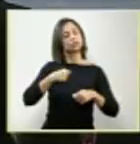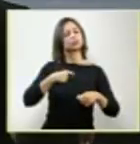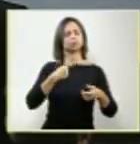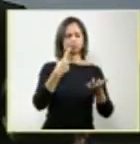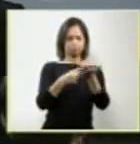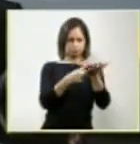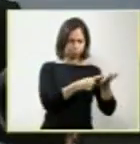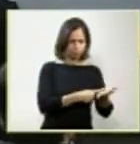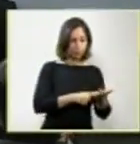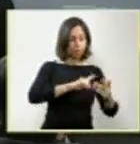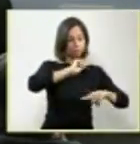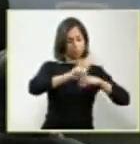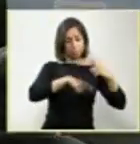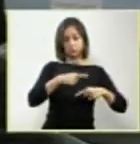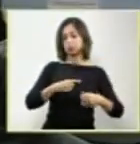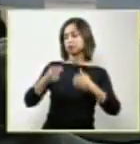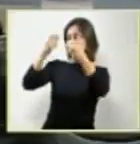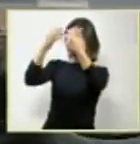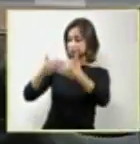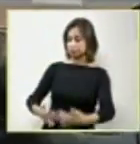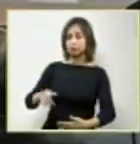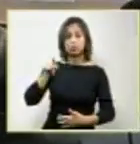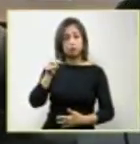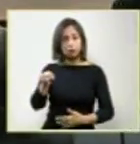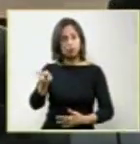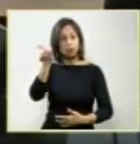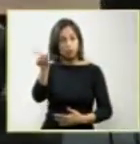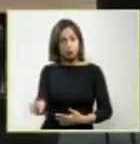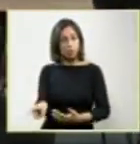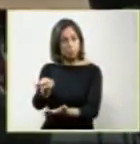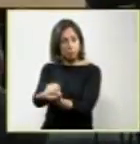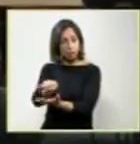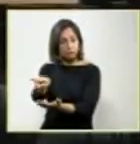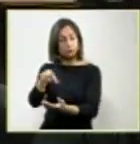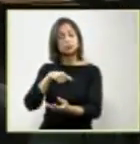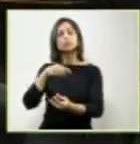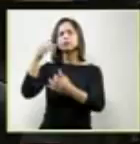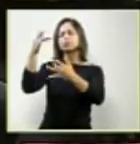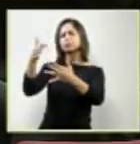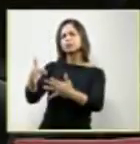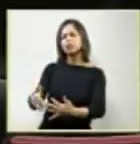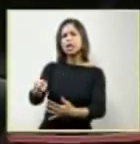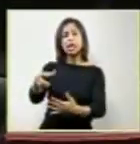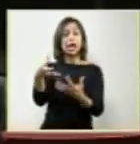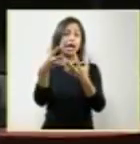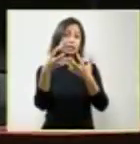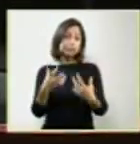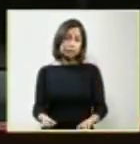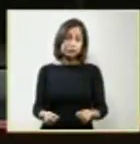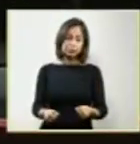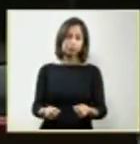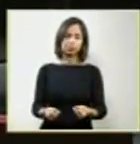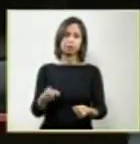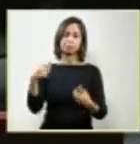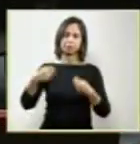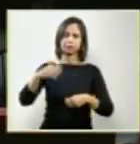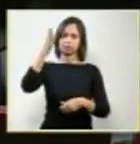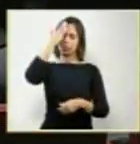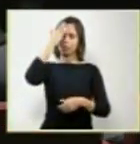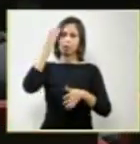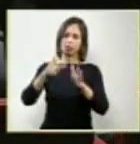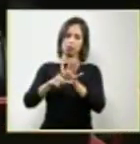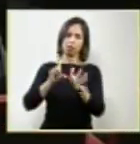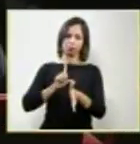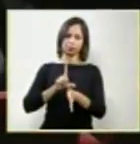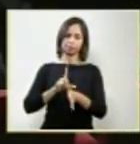pós-esclarecido e só assim podemos agir. O nosso código, mesmo precisando de uma